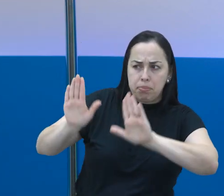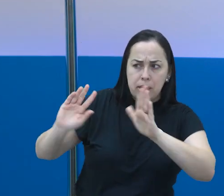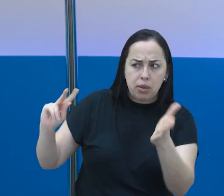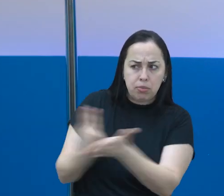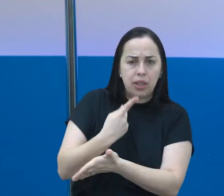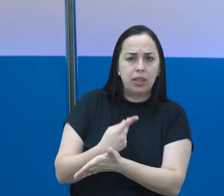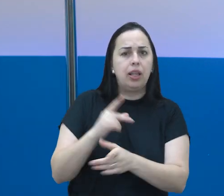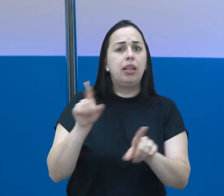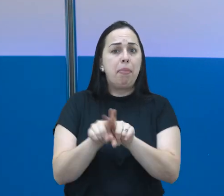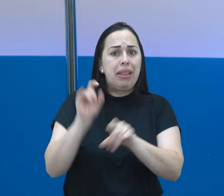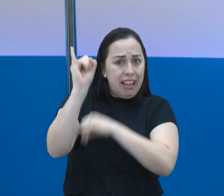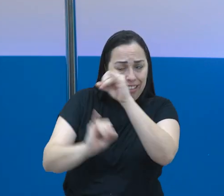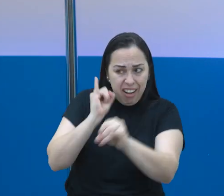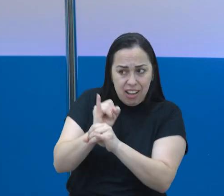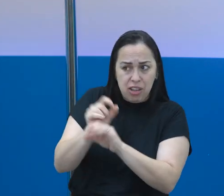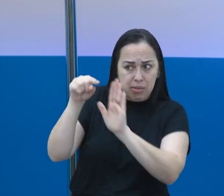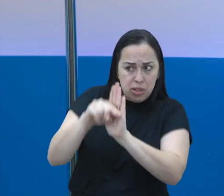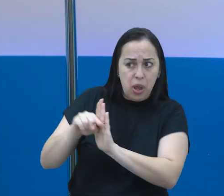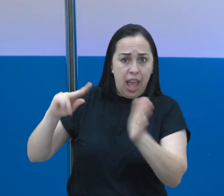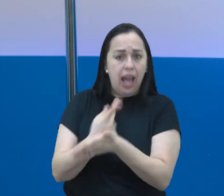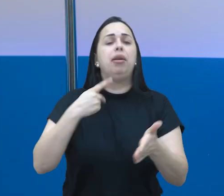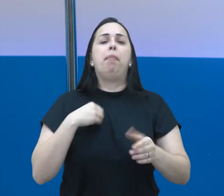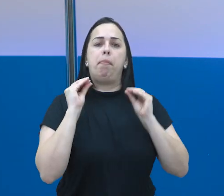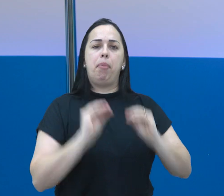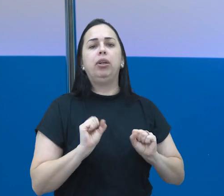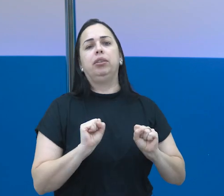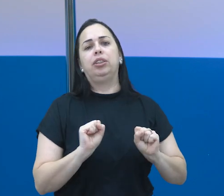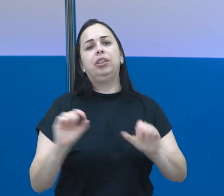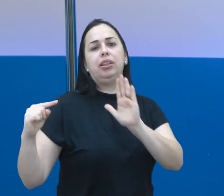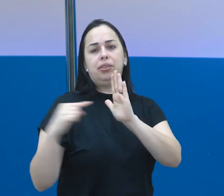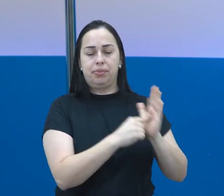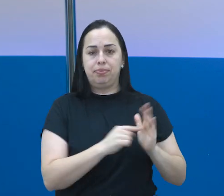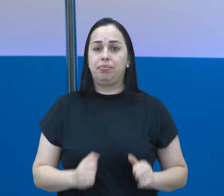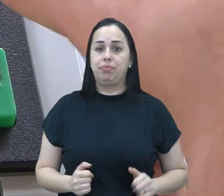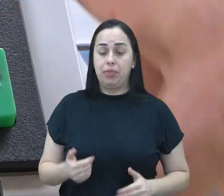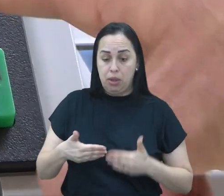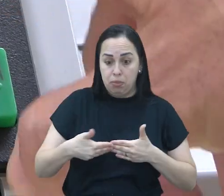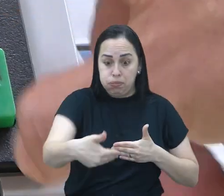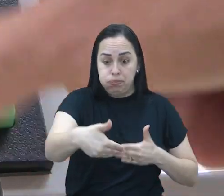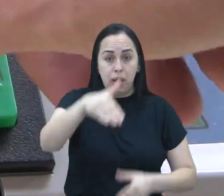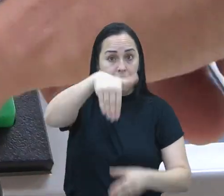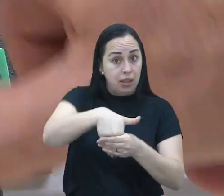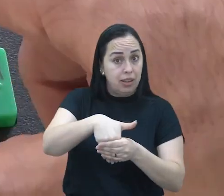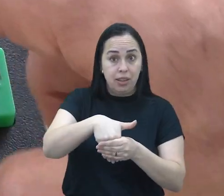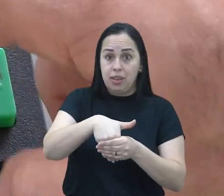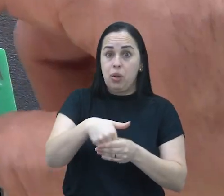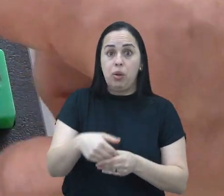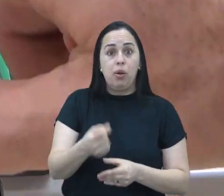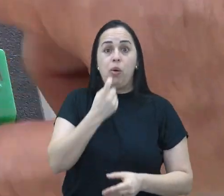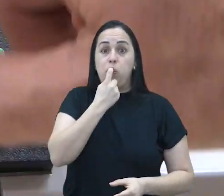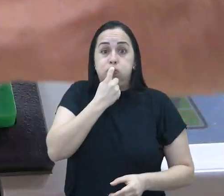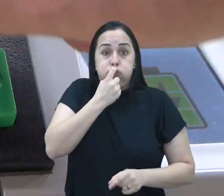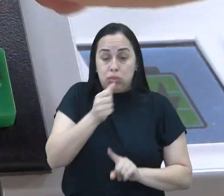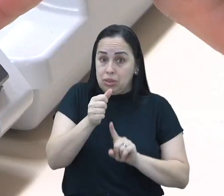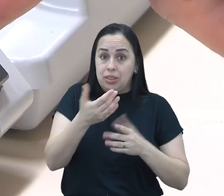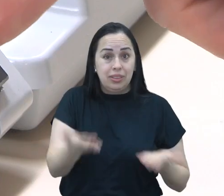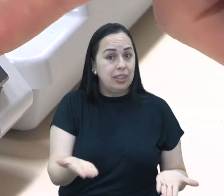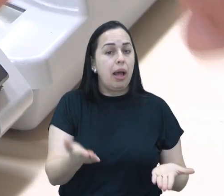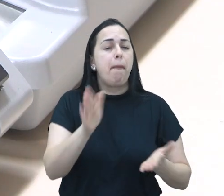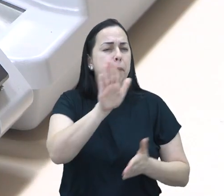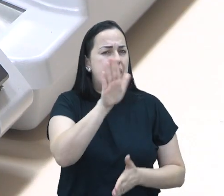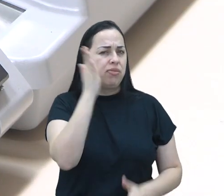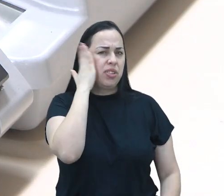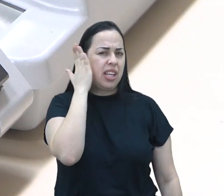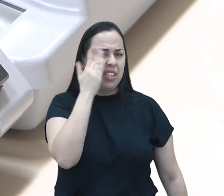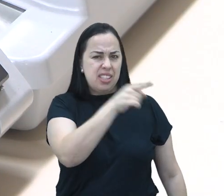cidadão denuncie irregularidades cometidas pela internet. As eleições municipais estão chegando e